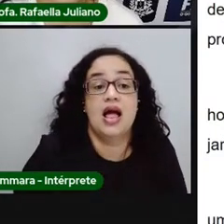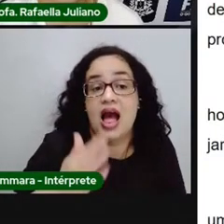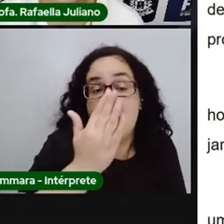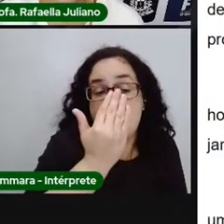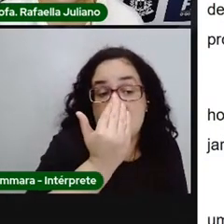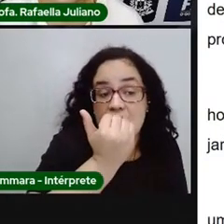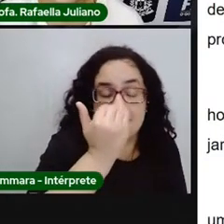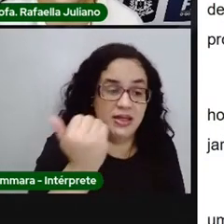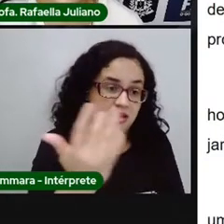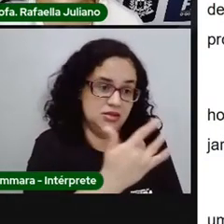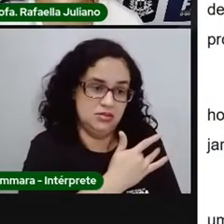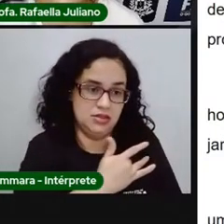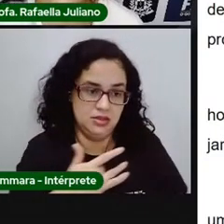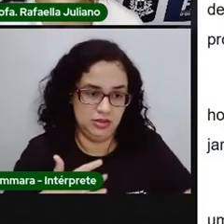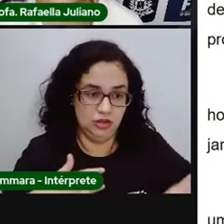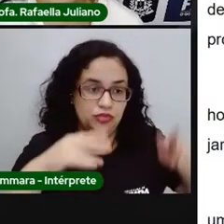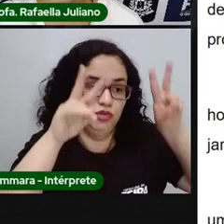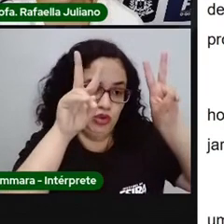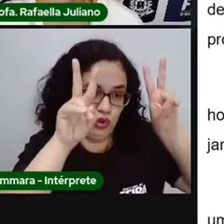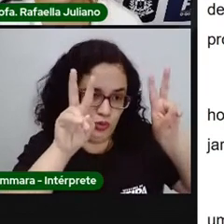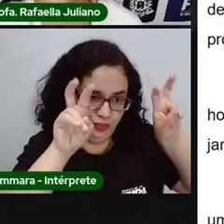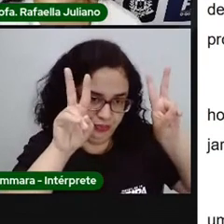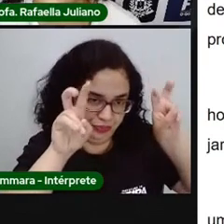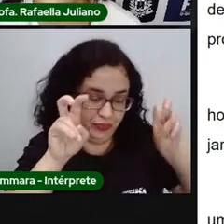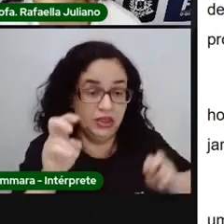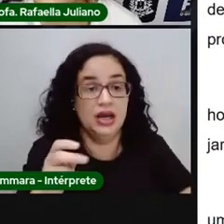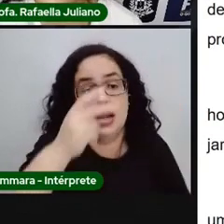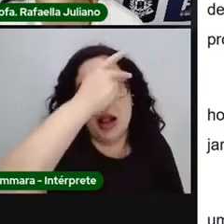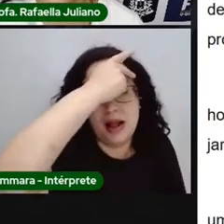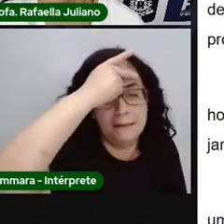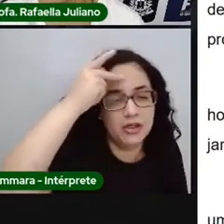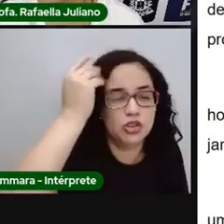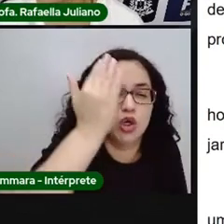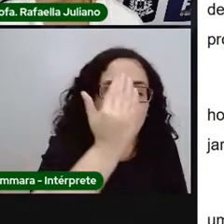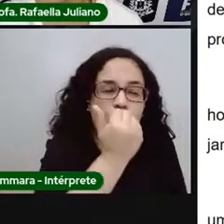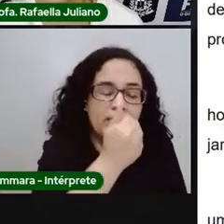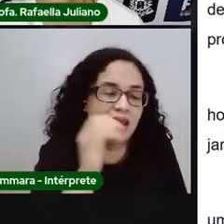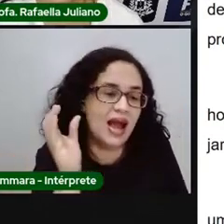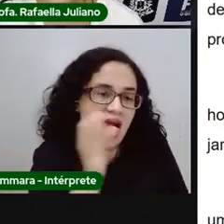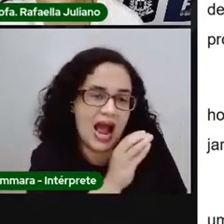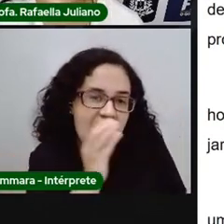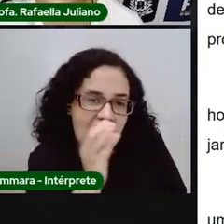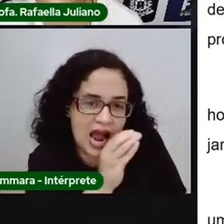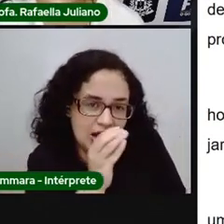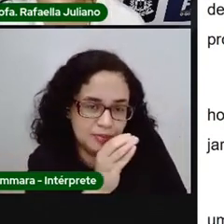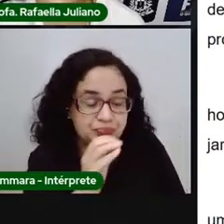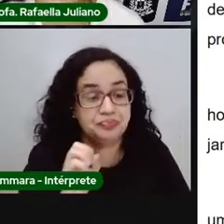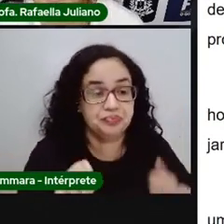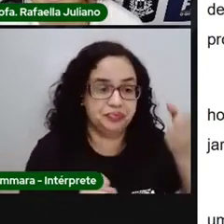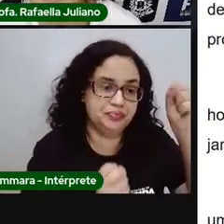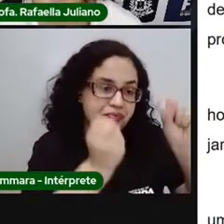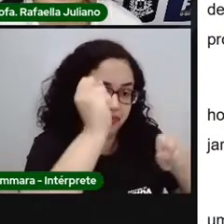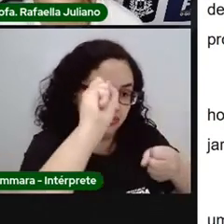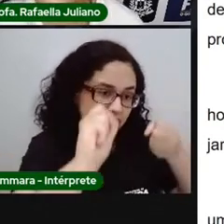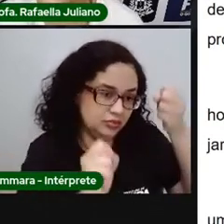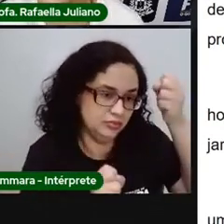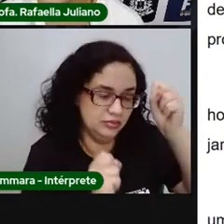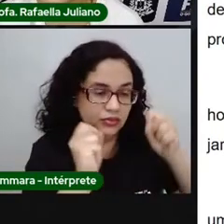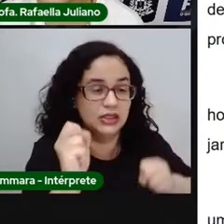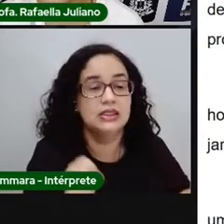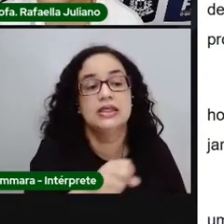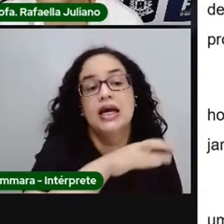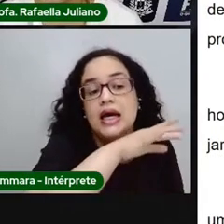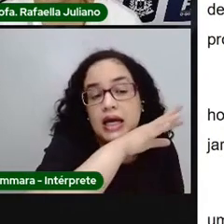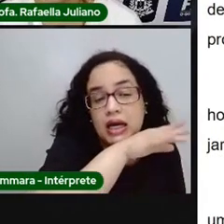Alimentação saudável. O aumento do consumo de fast food e alimentos industrializados é um dos grandes vilões da